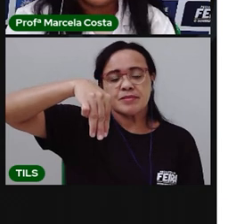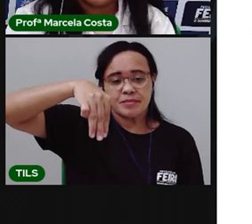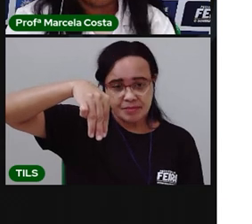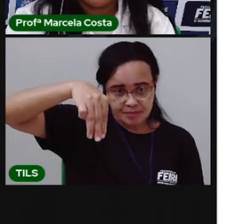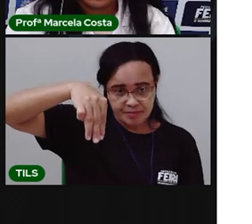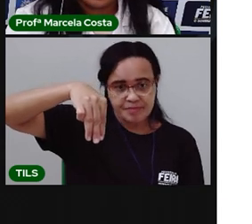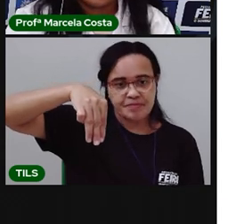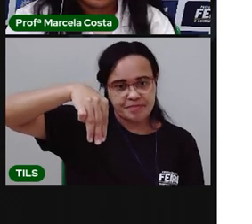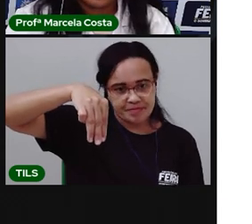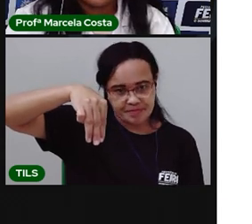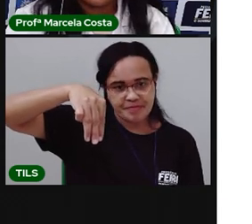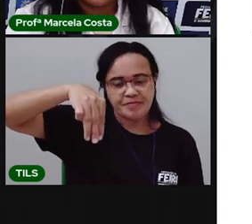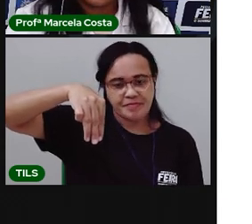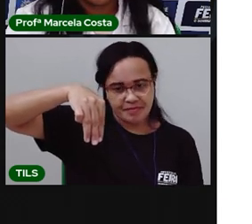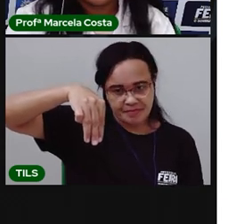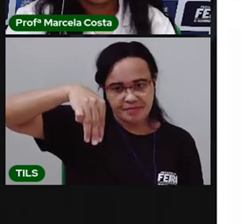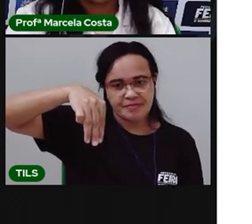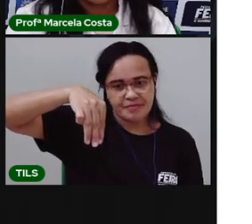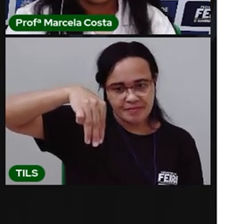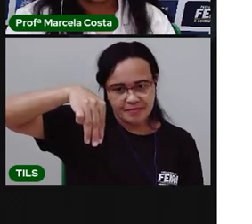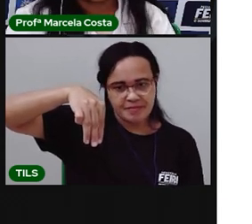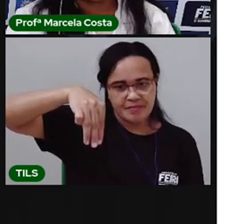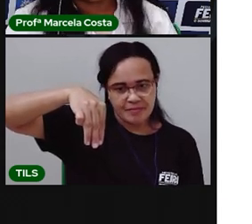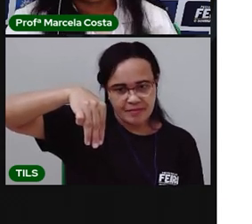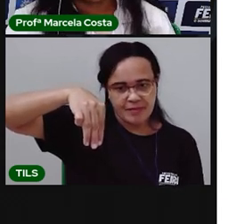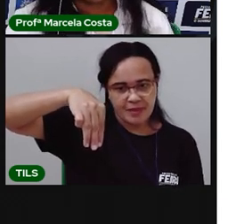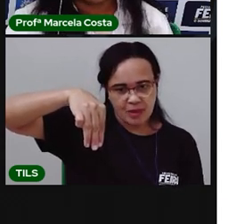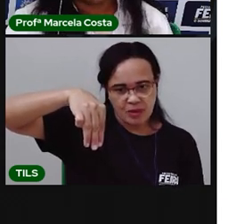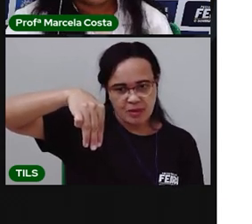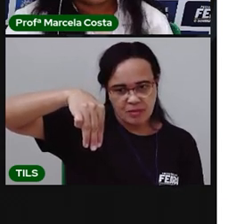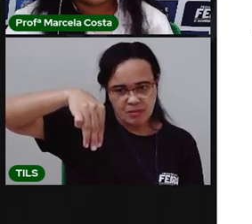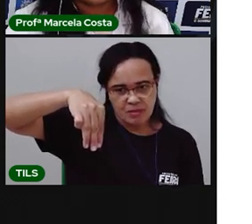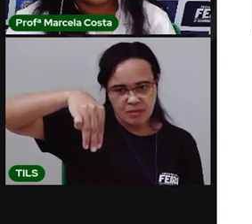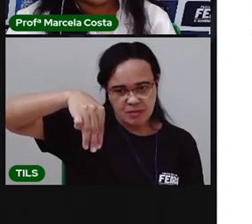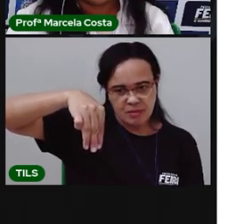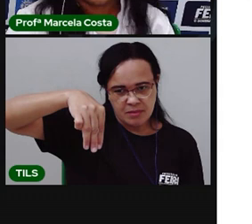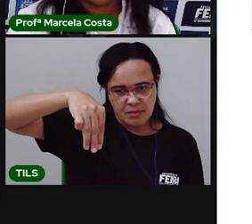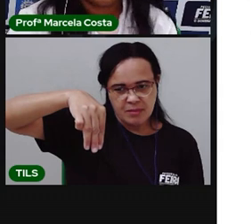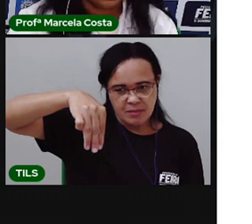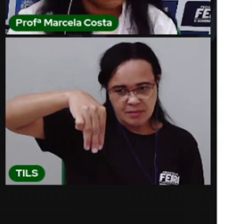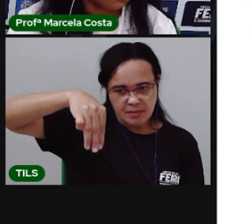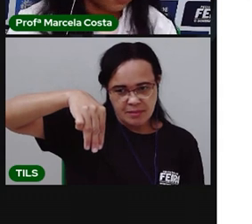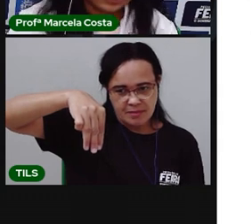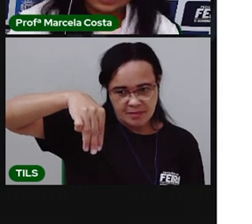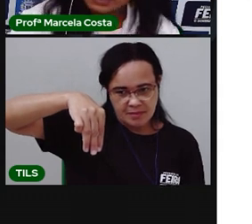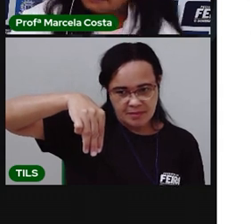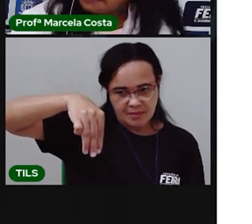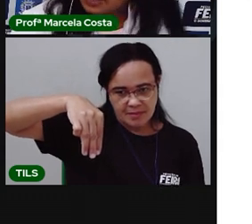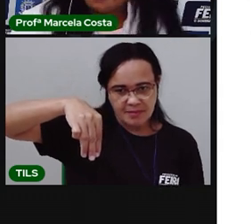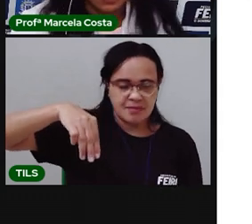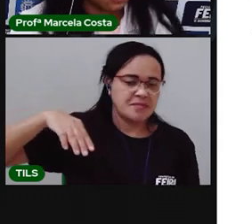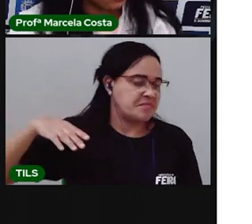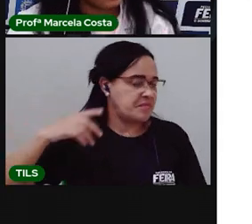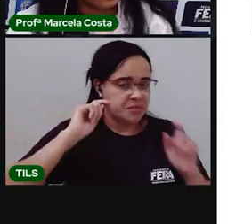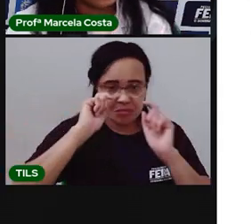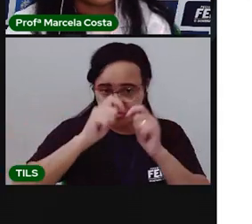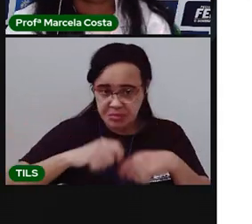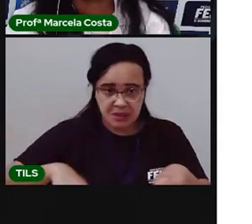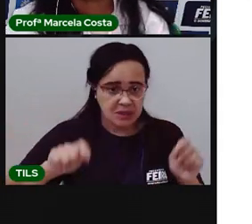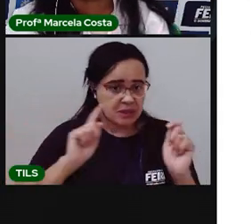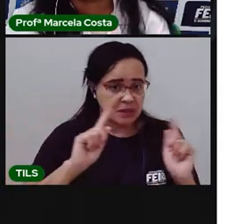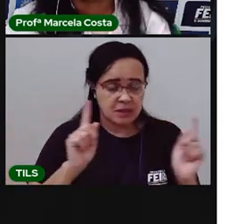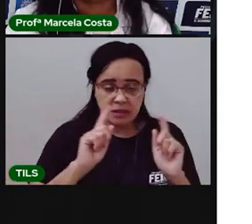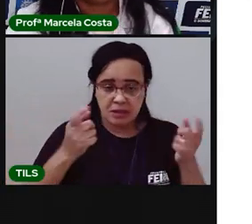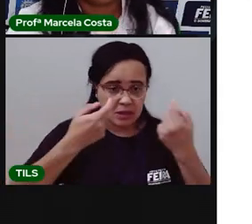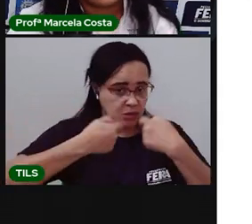Letra M, né? Mas o M já está aí. Olha o M aqui. Então, não vou botar a letra M, porque a M já está aí.